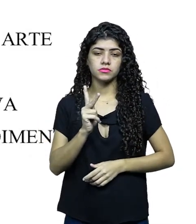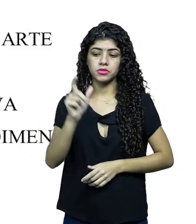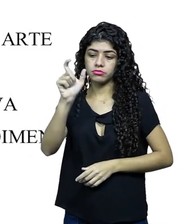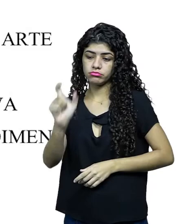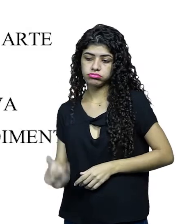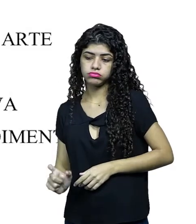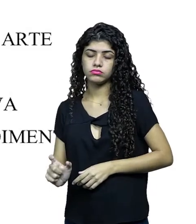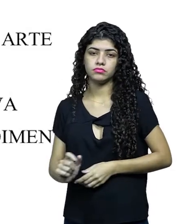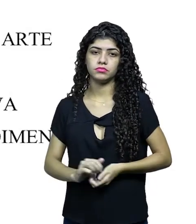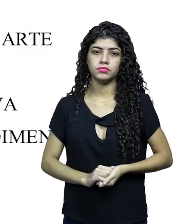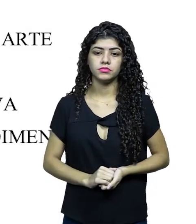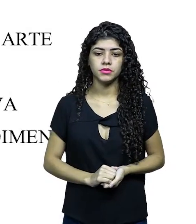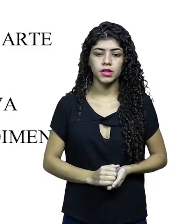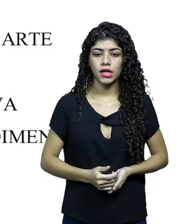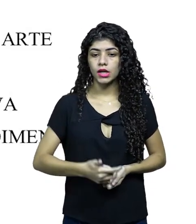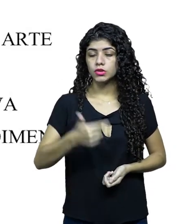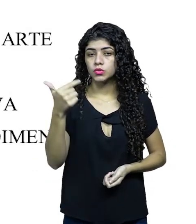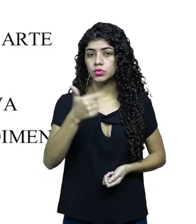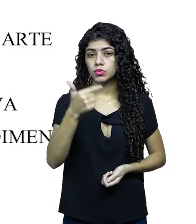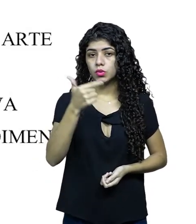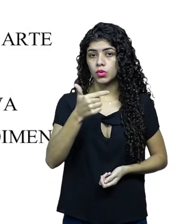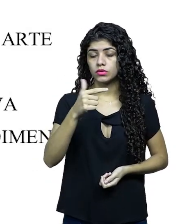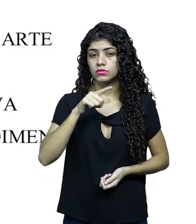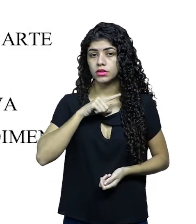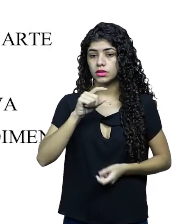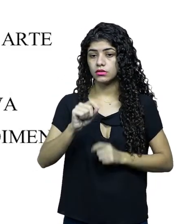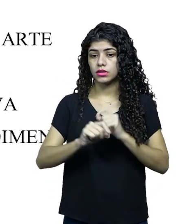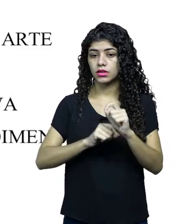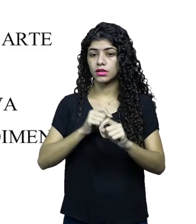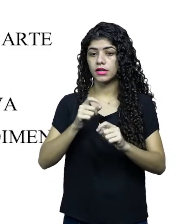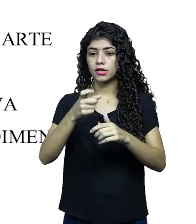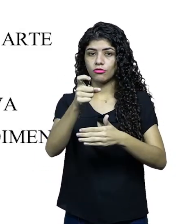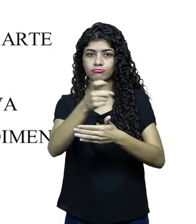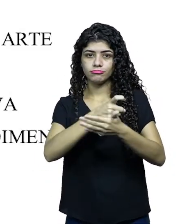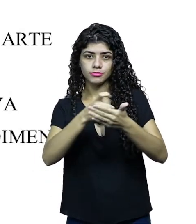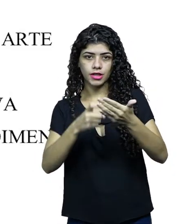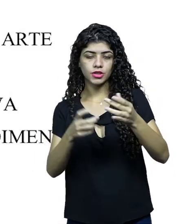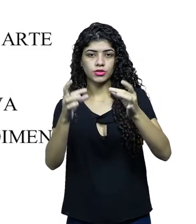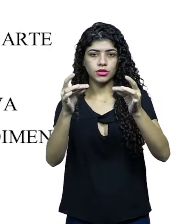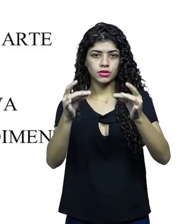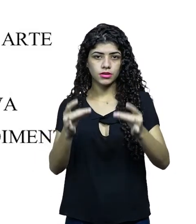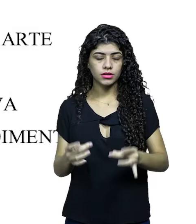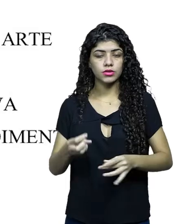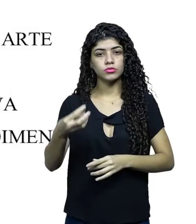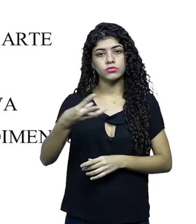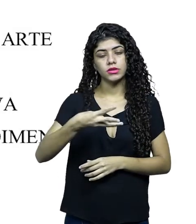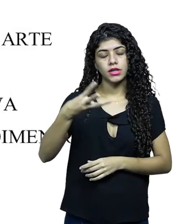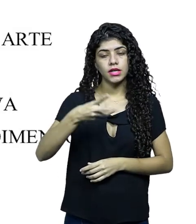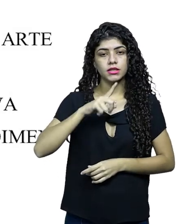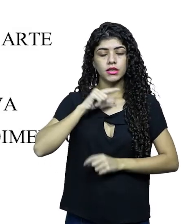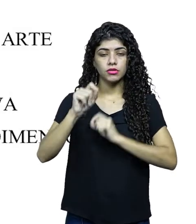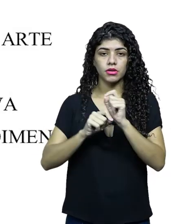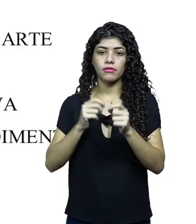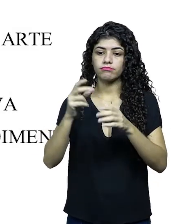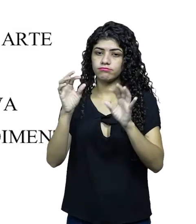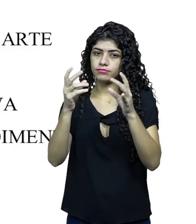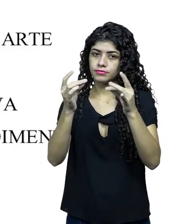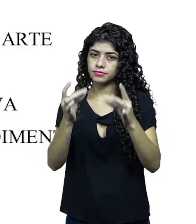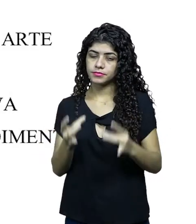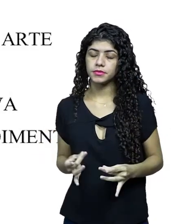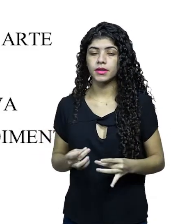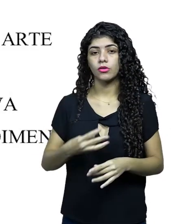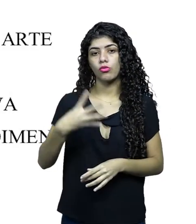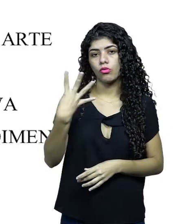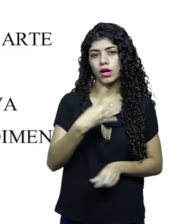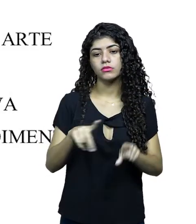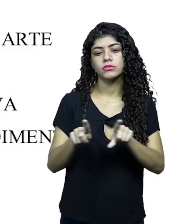dos seus personagens, tá? No item 2, você vai ter... São textos que você descreveu. No item 3, você